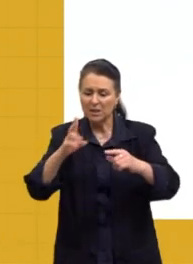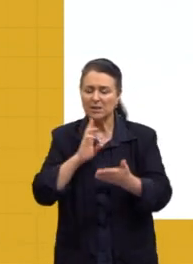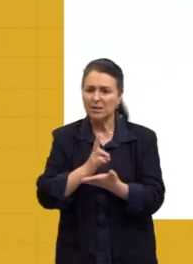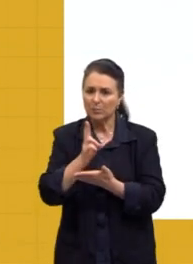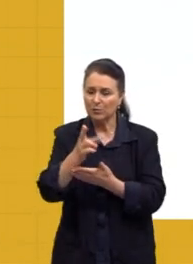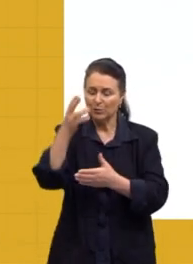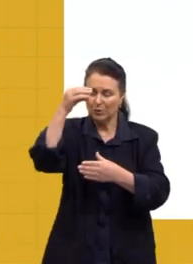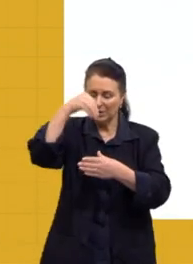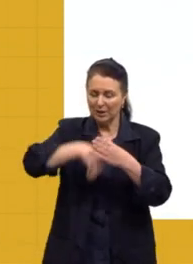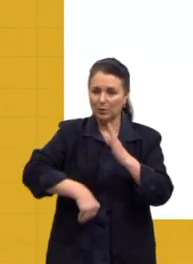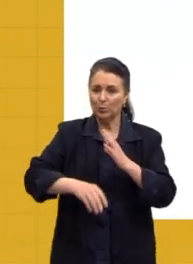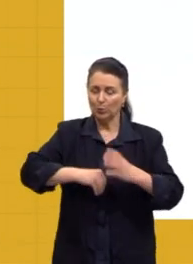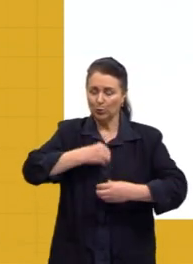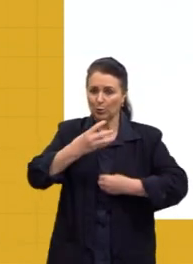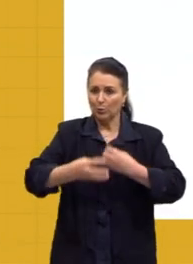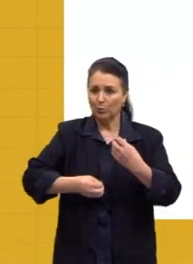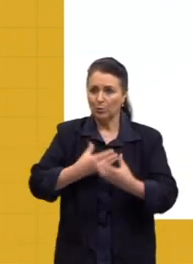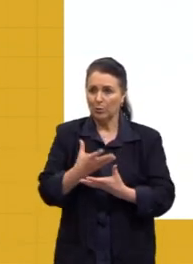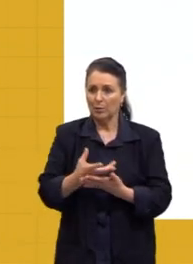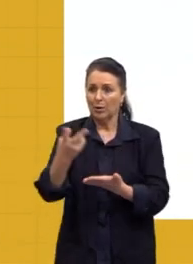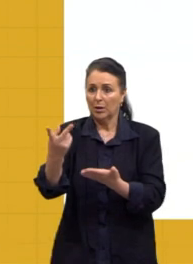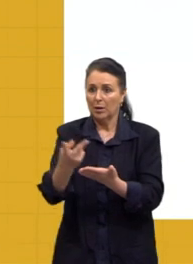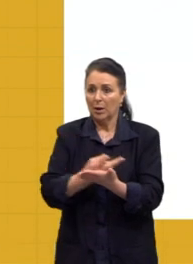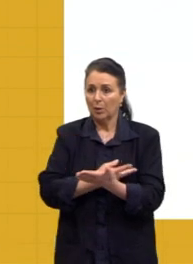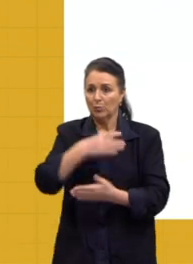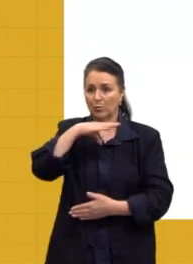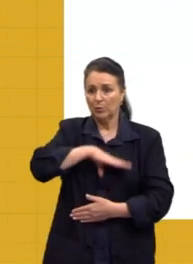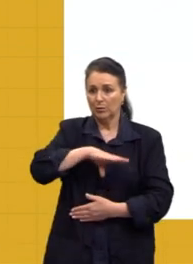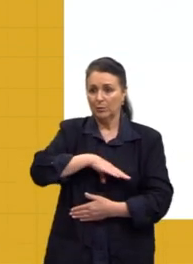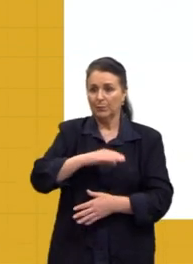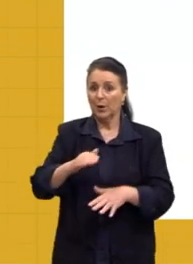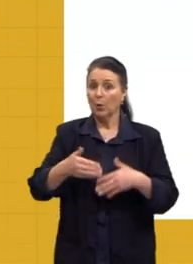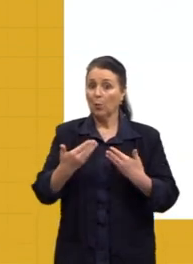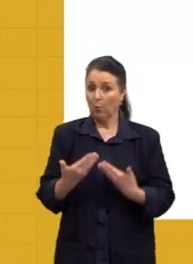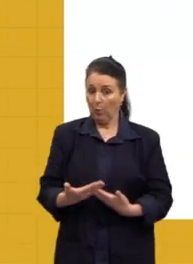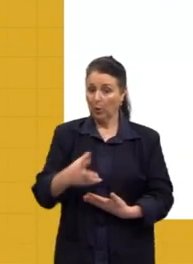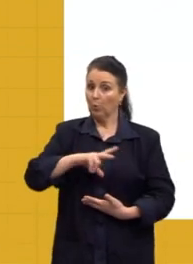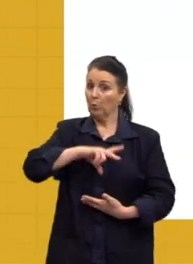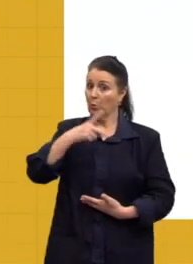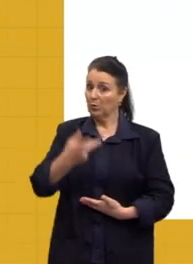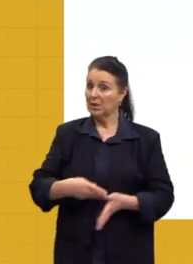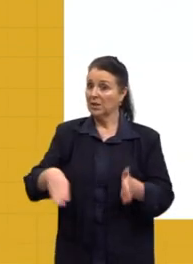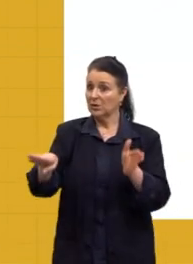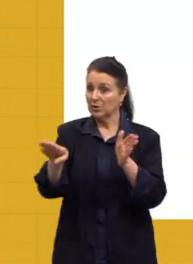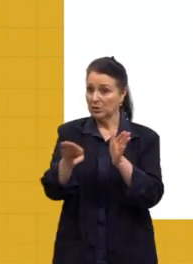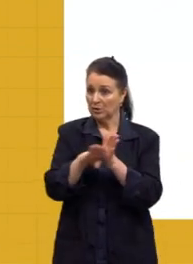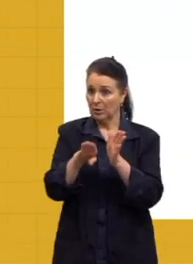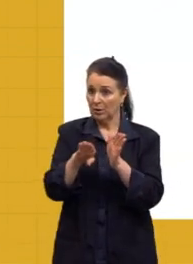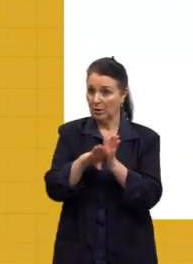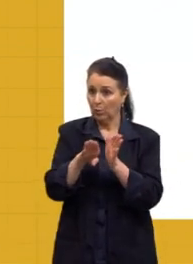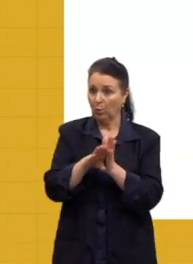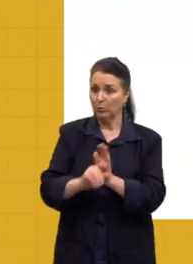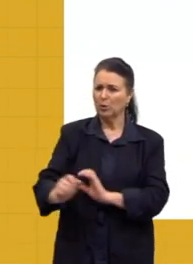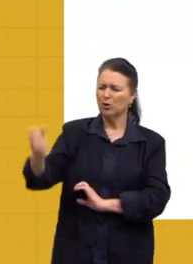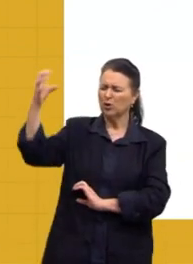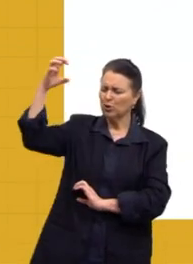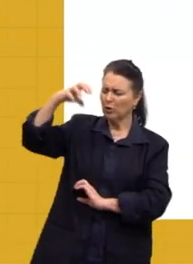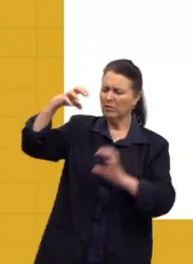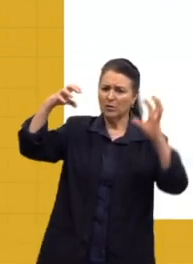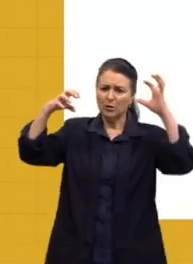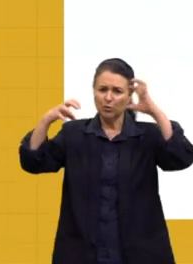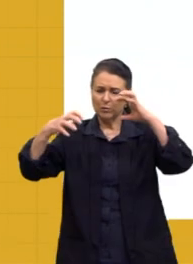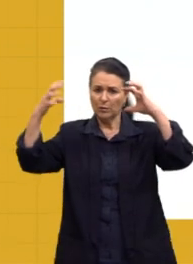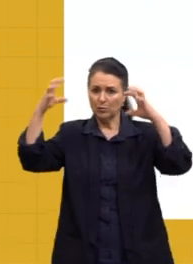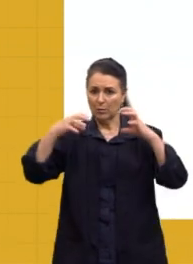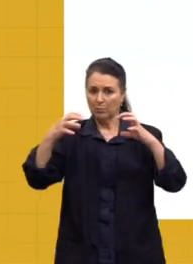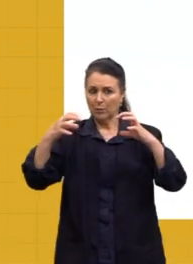dentro do poema. Então, diz assim, Erro de Português. Quando o português chegou debaixo de uma bruta chuva, vestiu